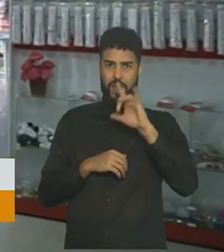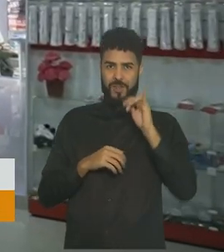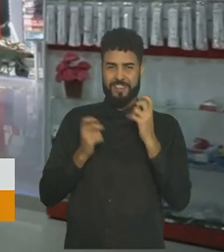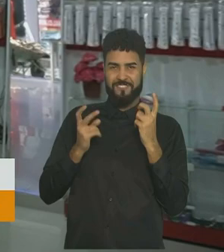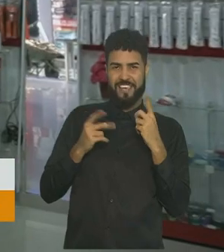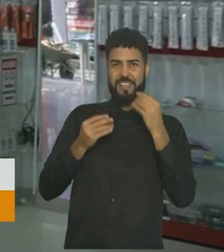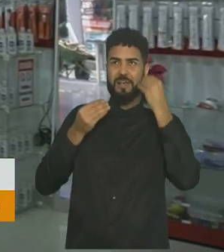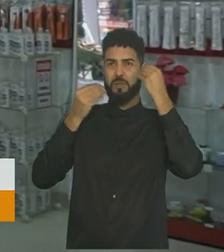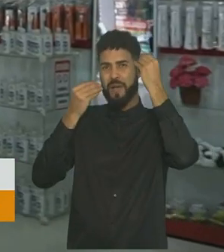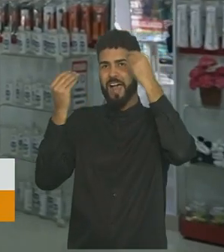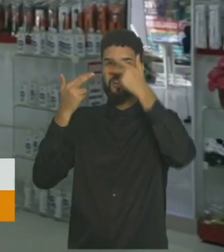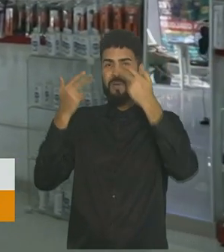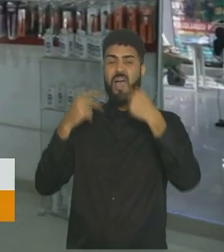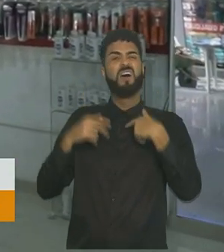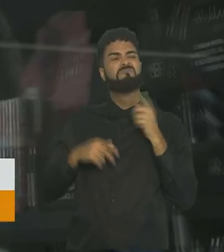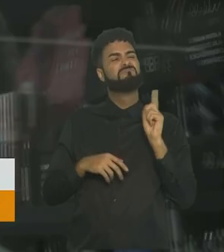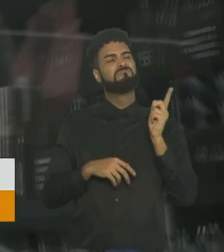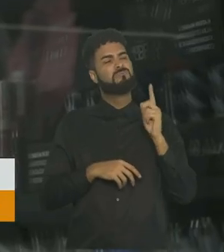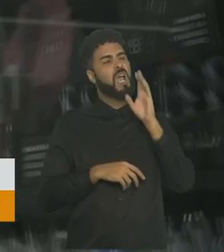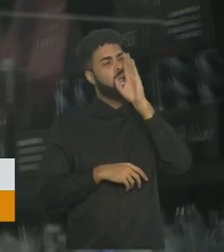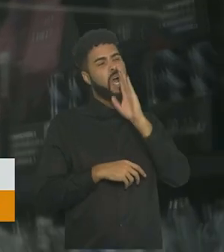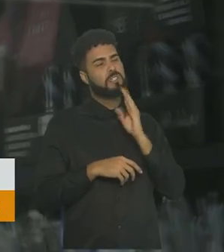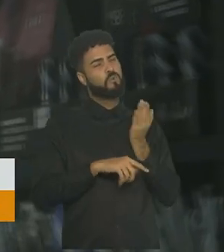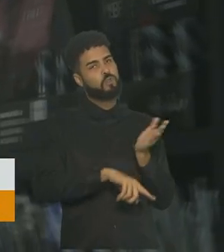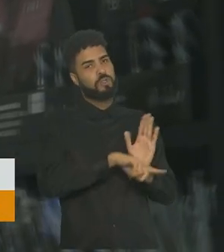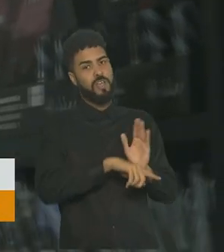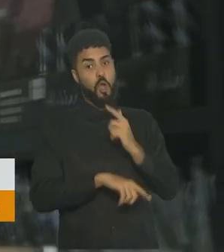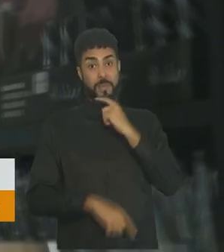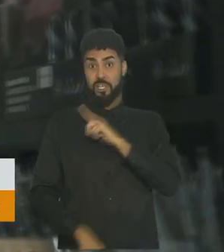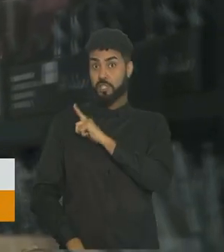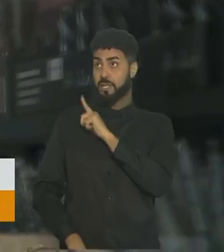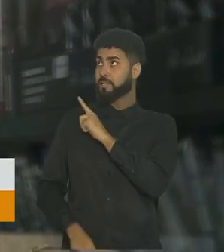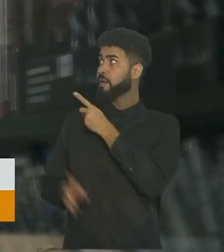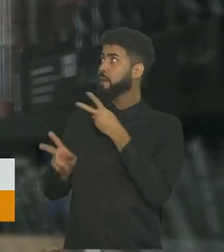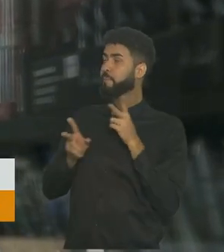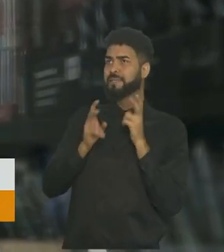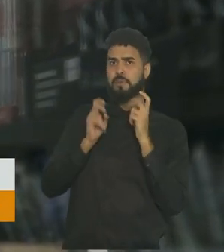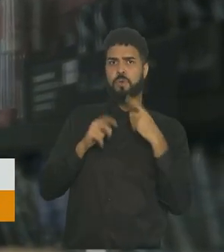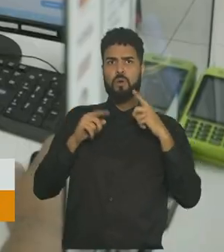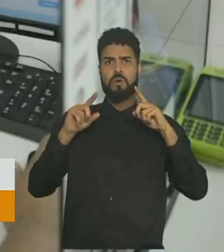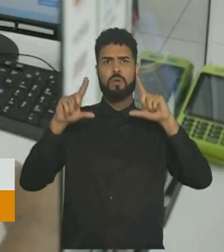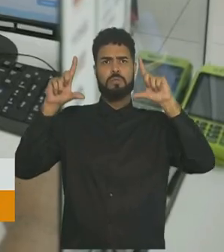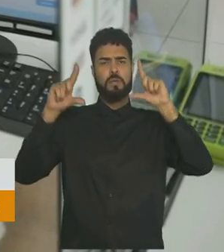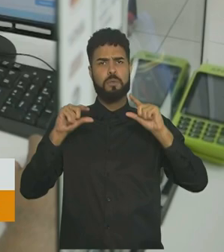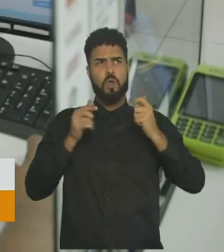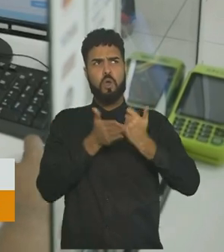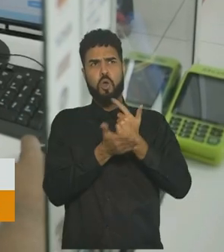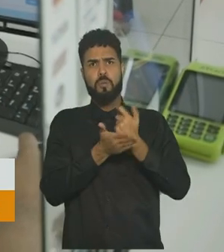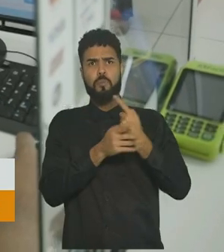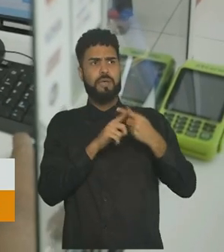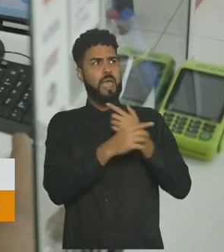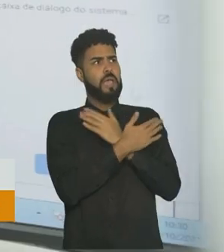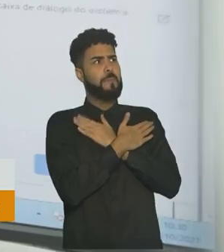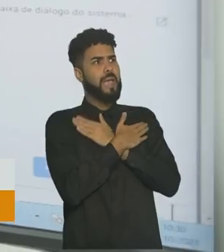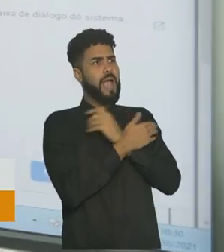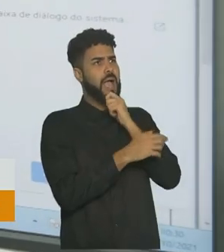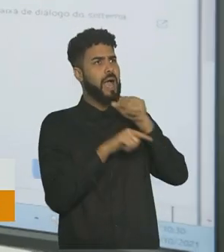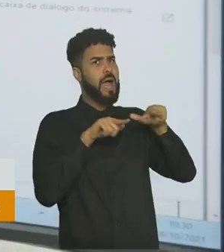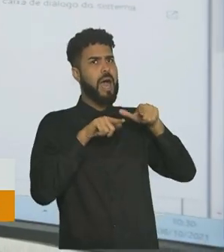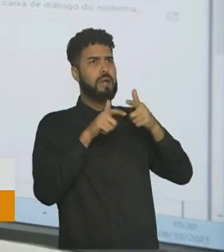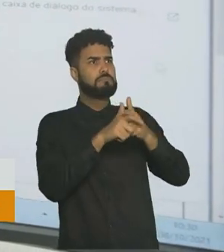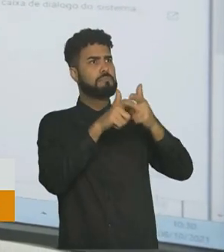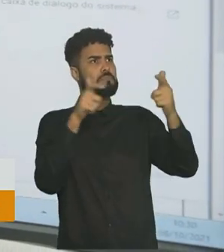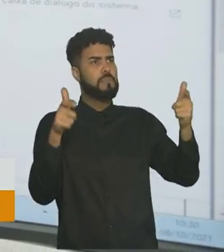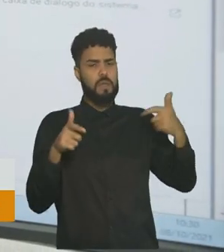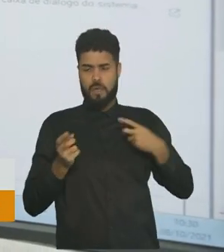acessórios e maquiagem resolveu ajudar. O gerente notou que o faturamento caiu porque muitas clientes ficaram desempregadas. Ele